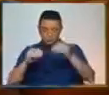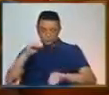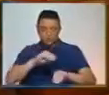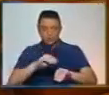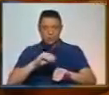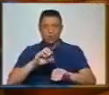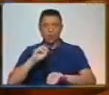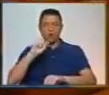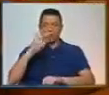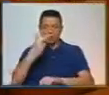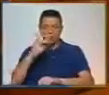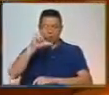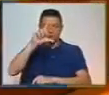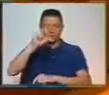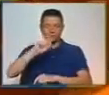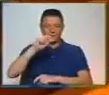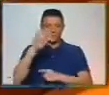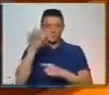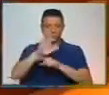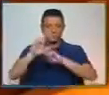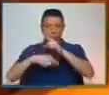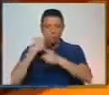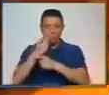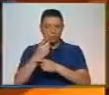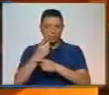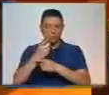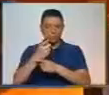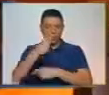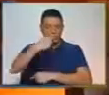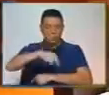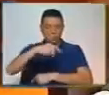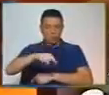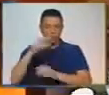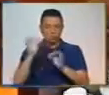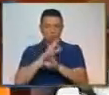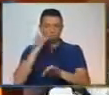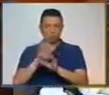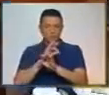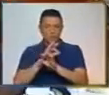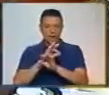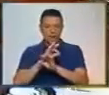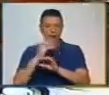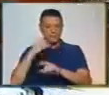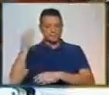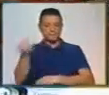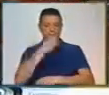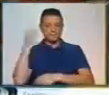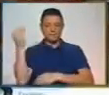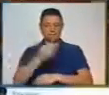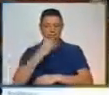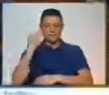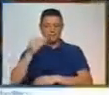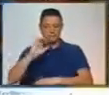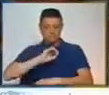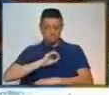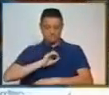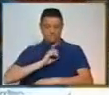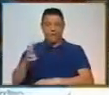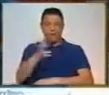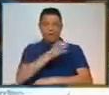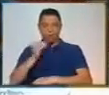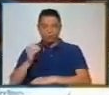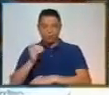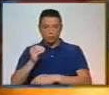ou, por exemplo, um outro que temos ali, o único costureiro de alta costura que teve dois dedais de ouro,